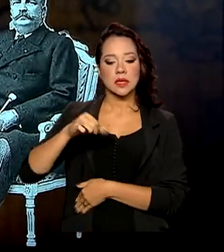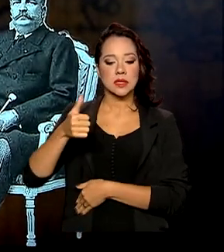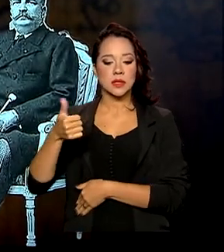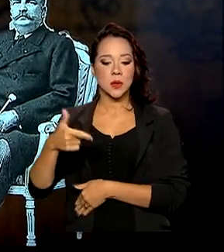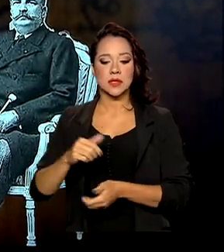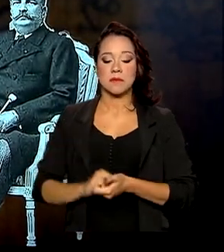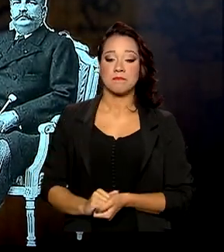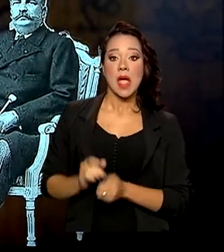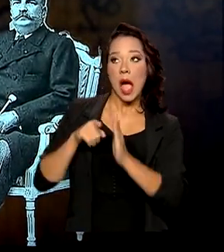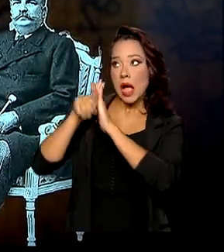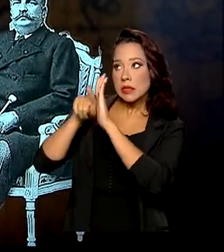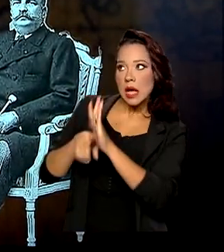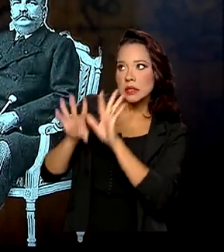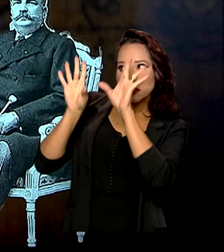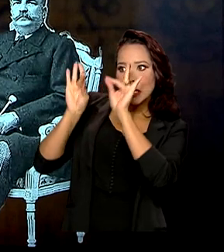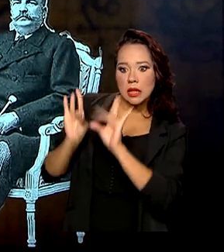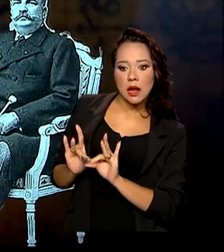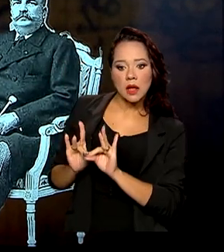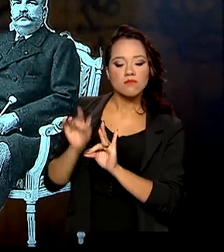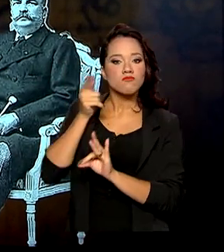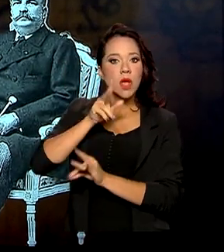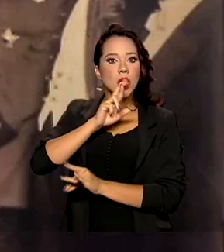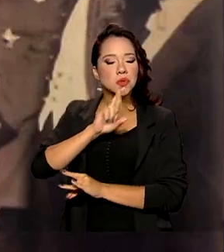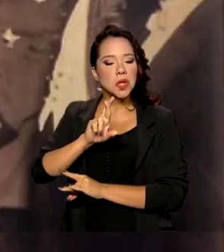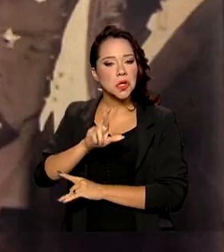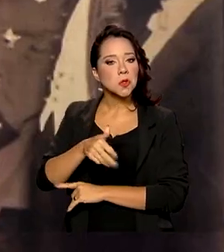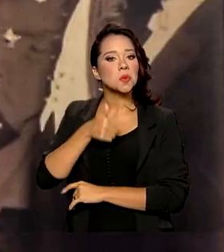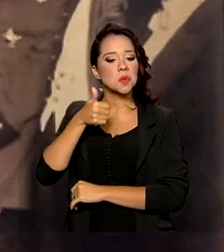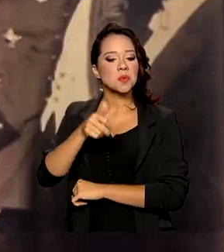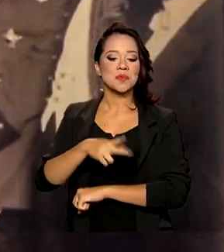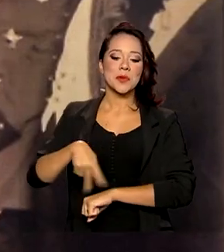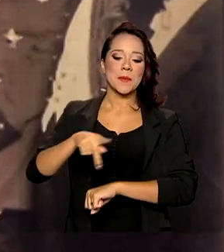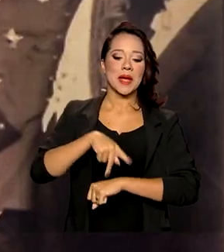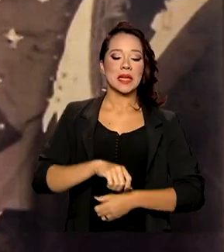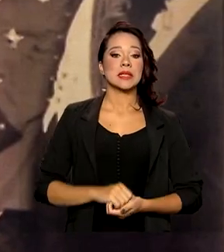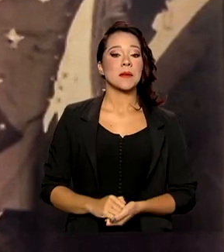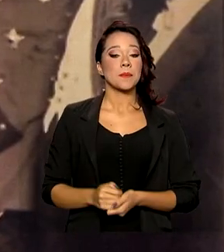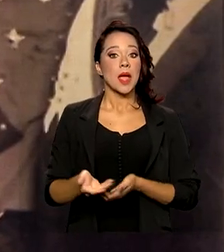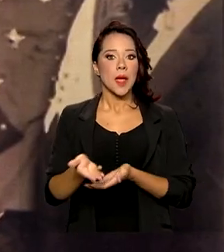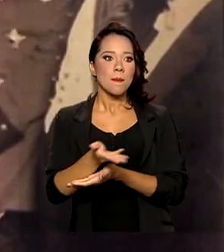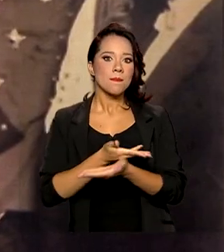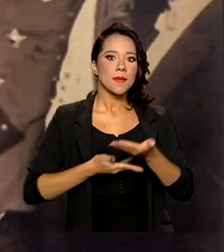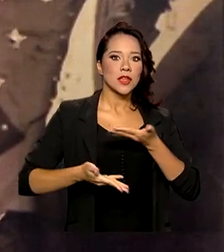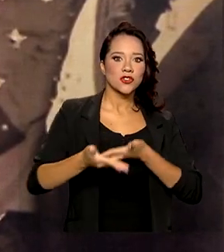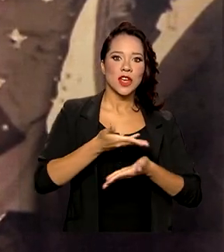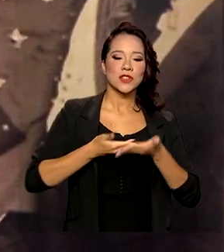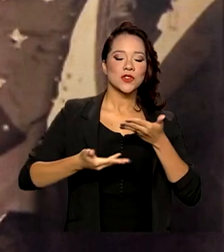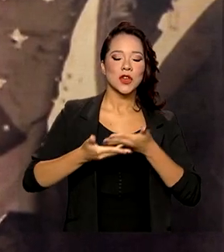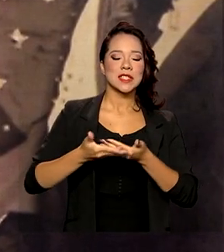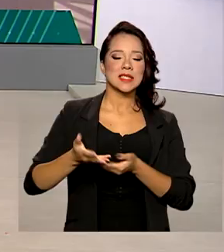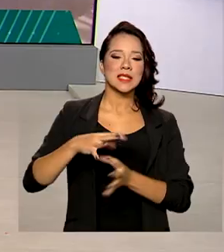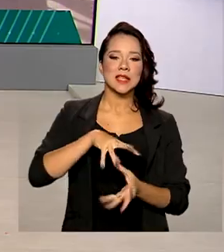dessa cartografia garantiu resultados favoráveis ao país em mediações internacionais.